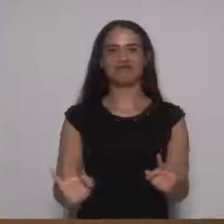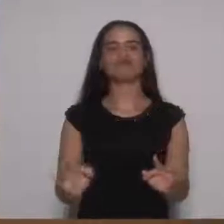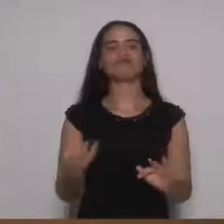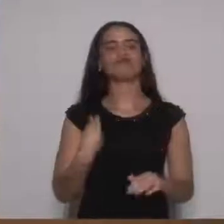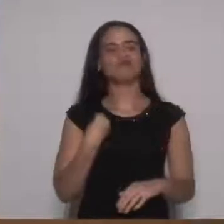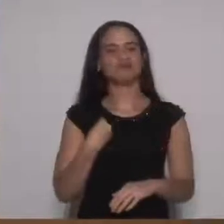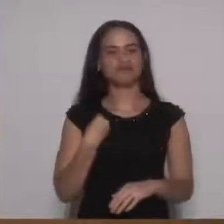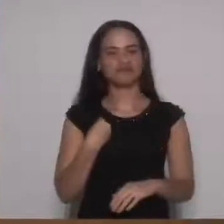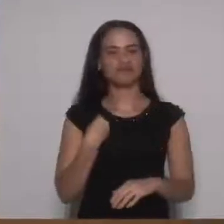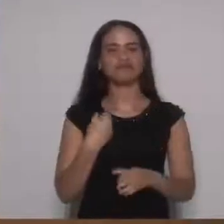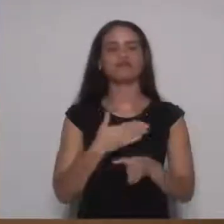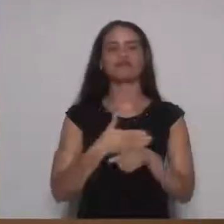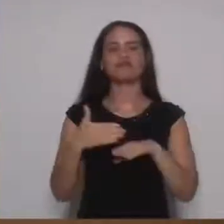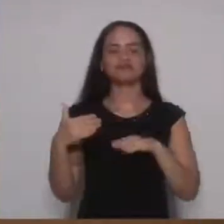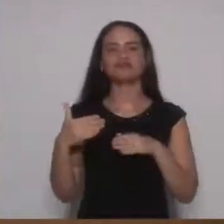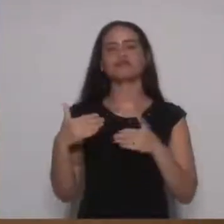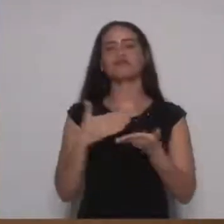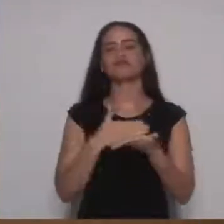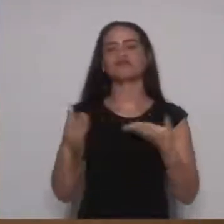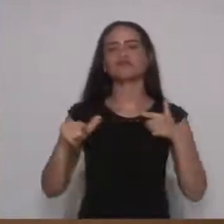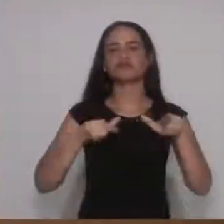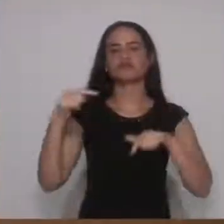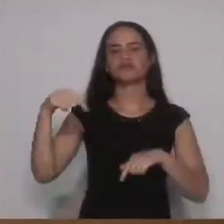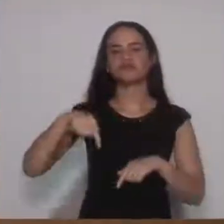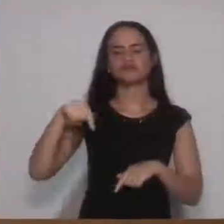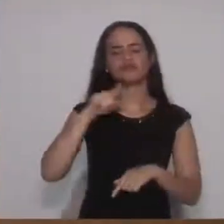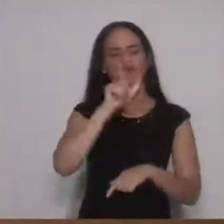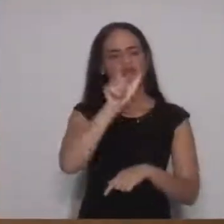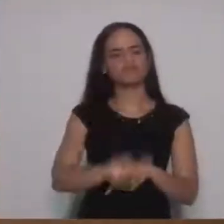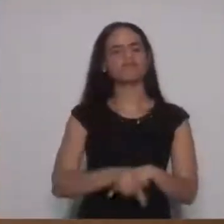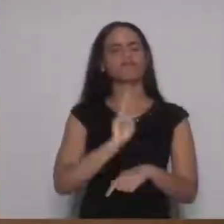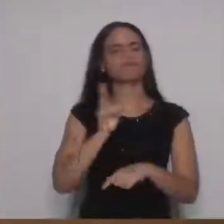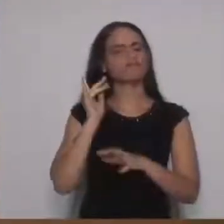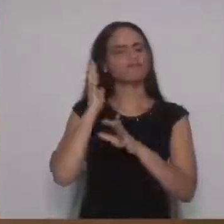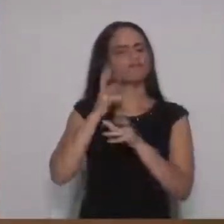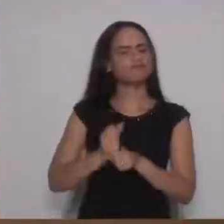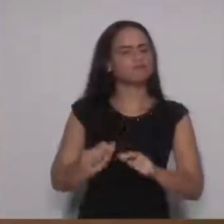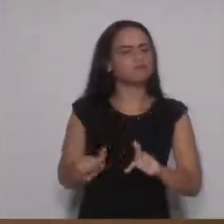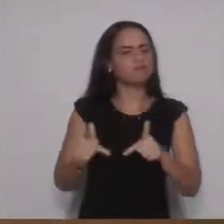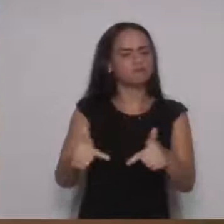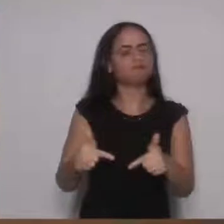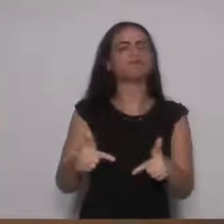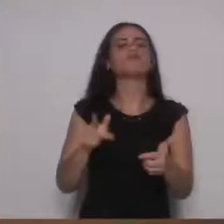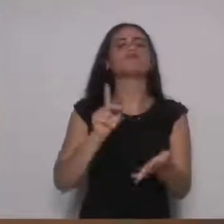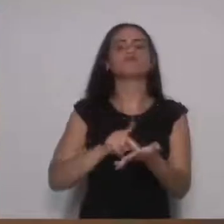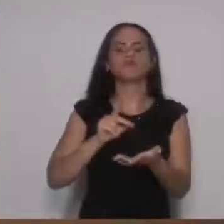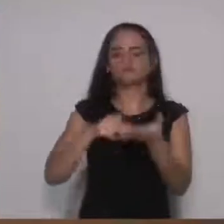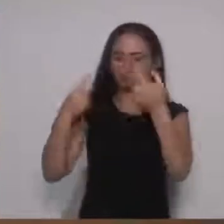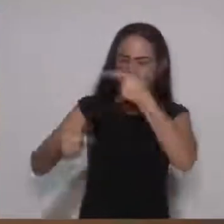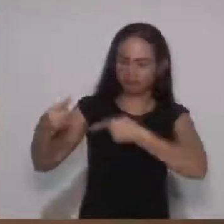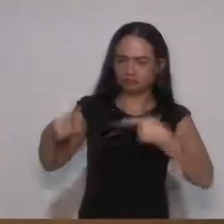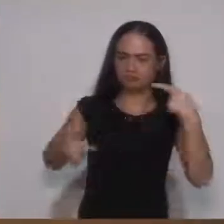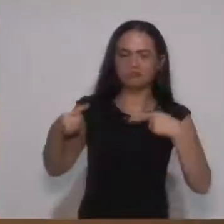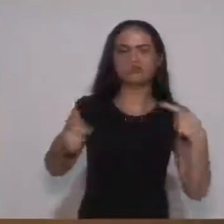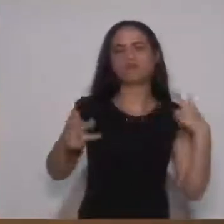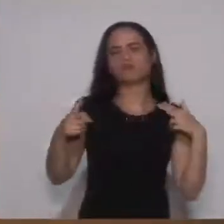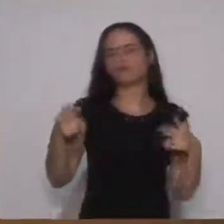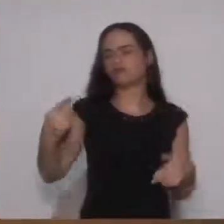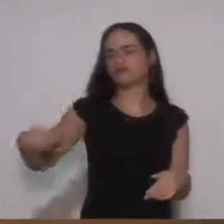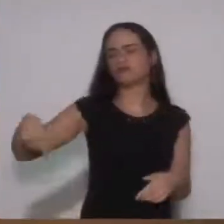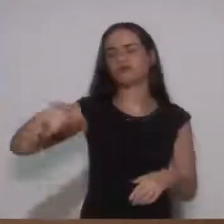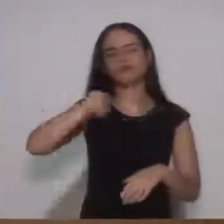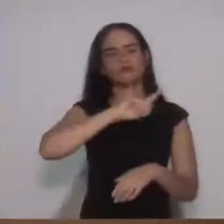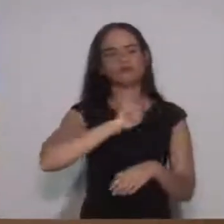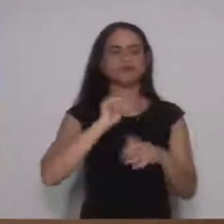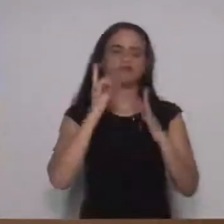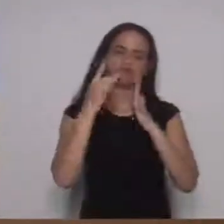por ser um vereador combativo, um vereador que realmente discute, com todos nós discutimos todos os pontos